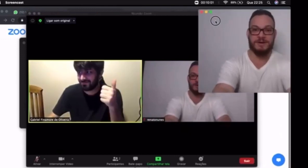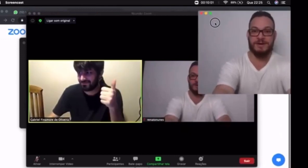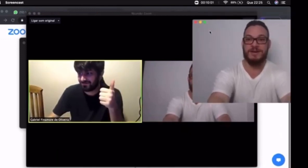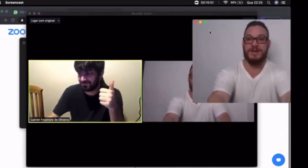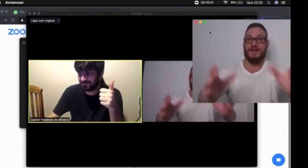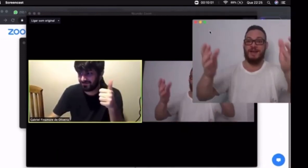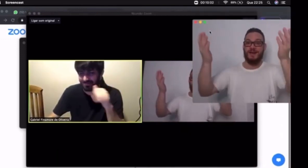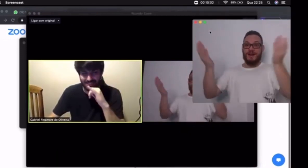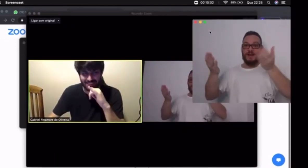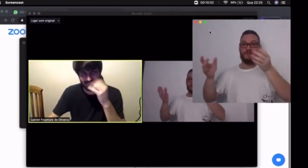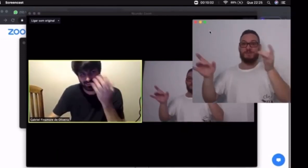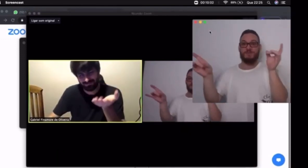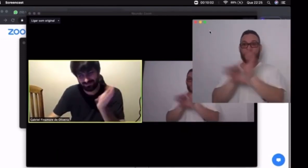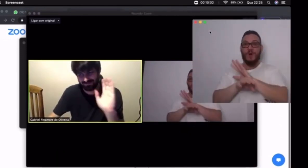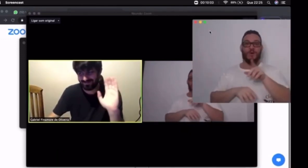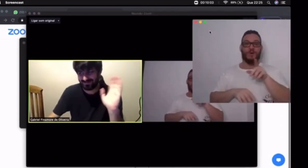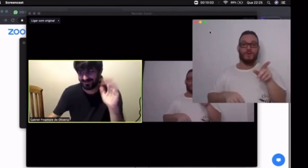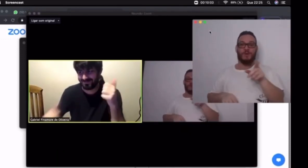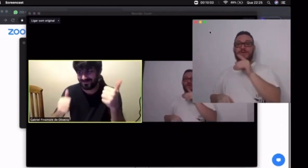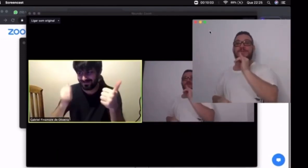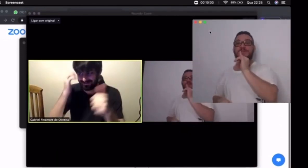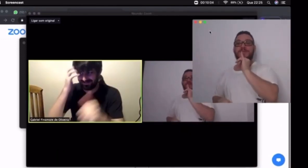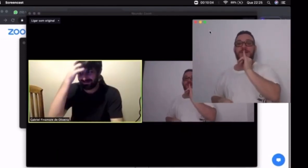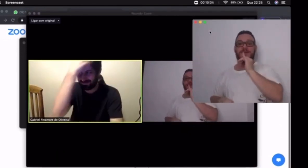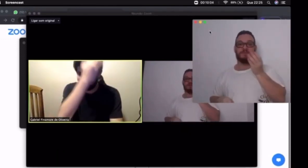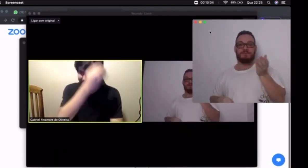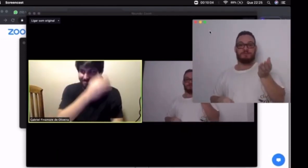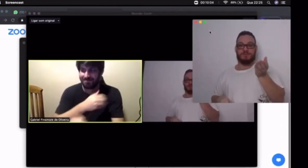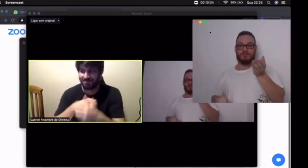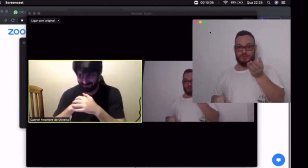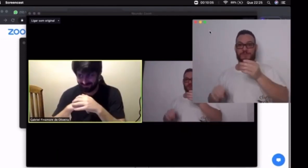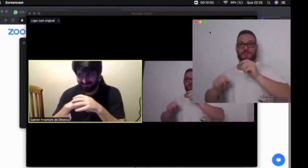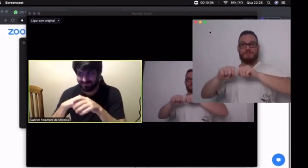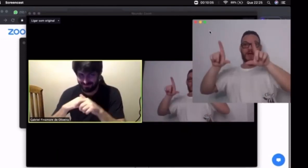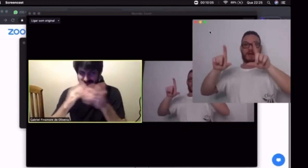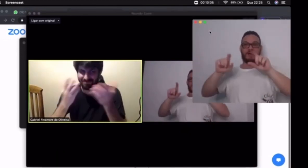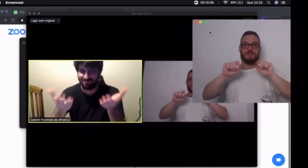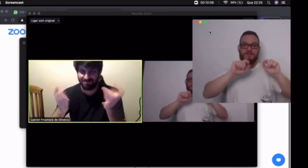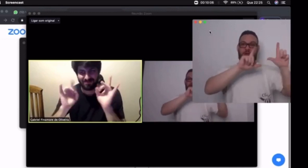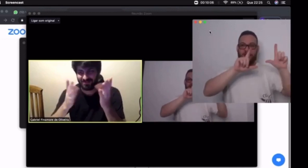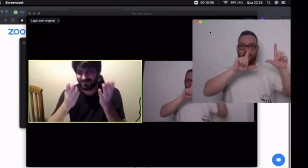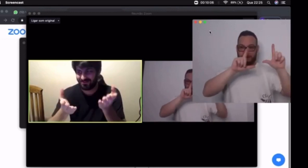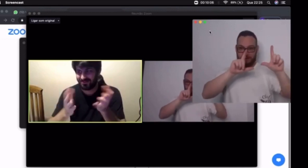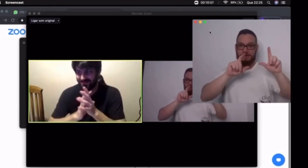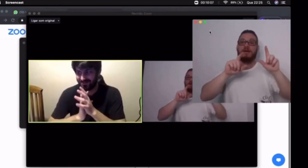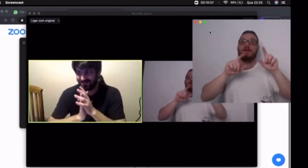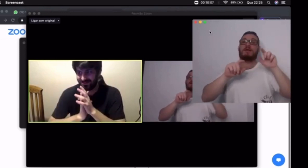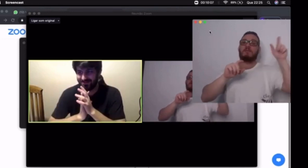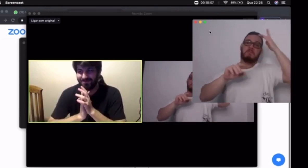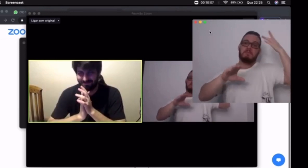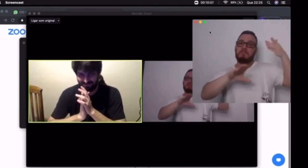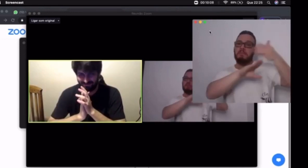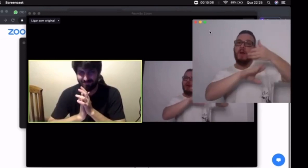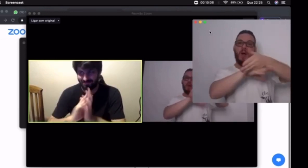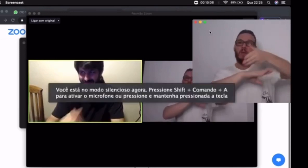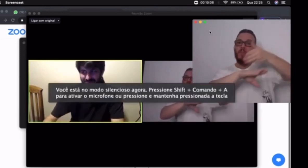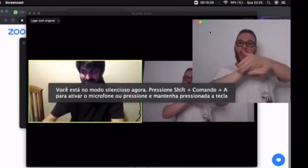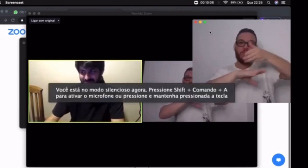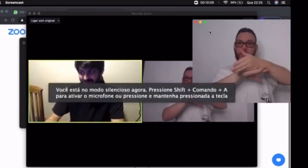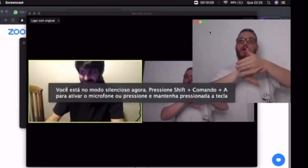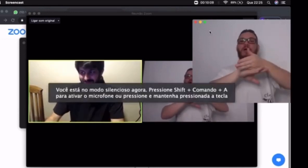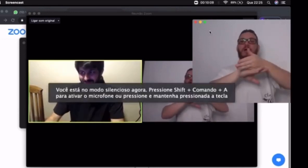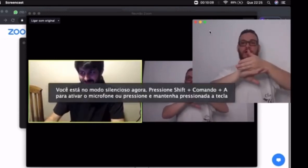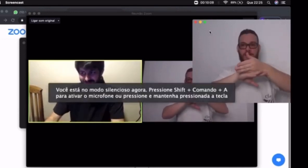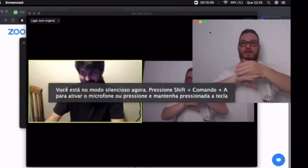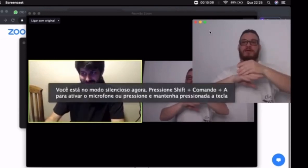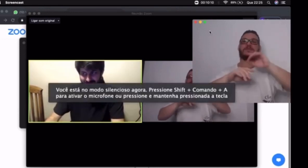Está vendo aqui? Agora pronto. A gente está na sala junto com outras pessoas. Vai abrir as janelas. As pessoas